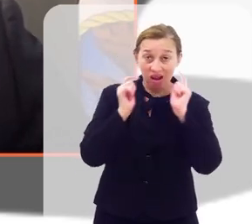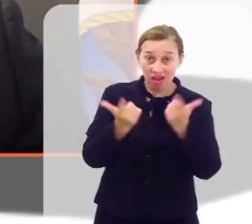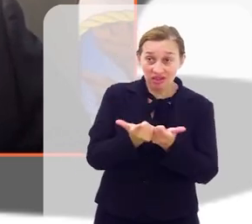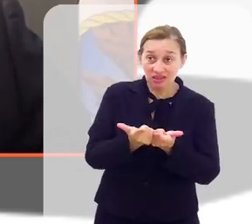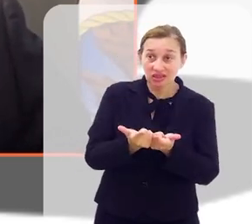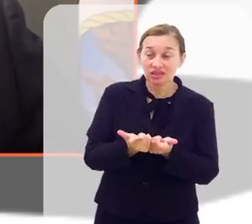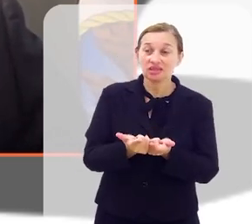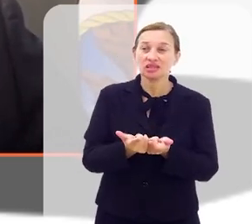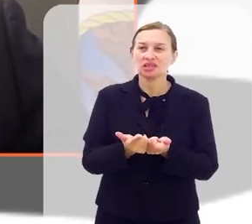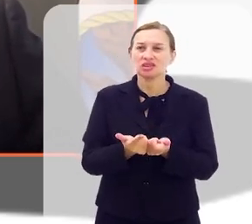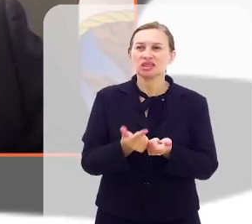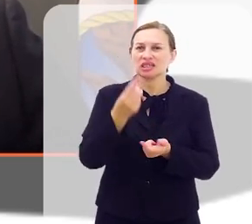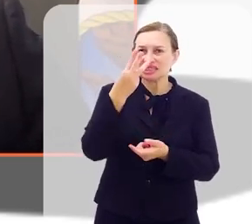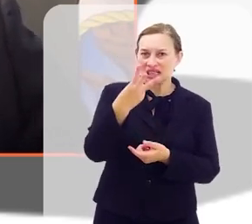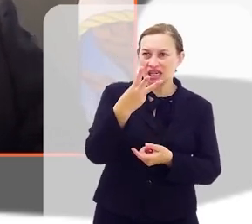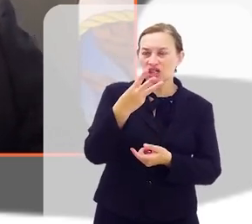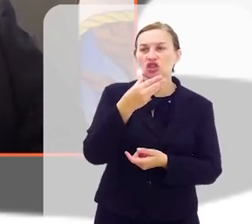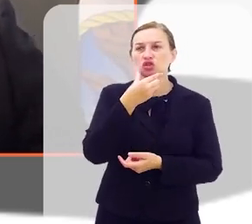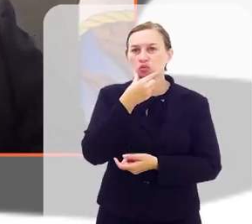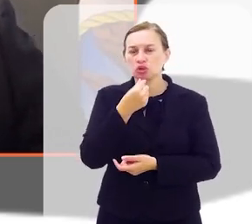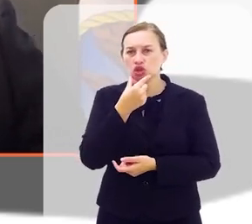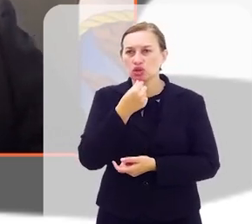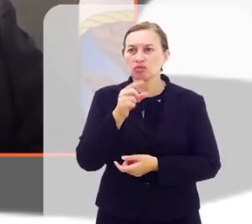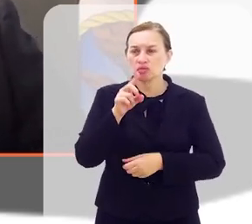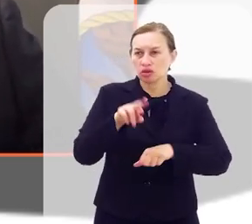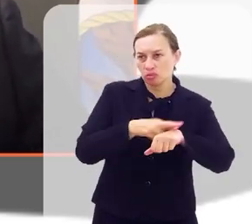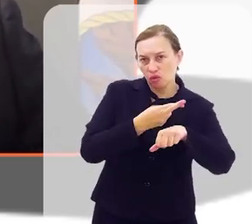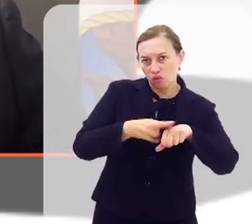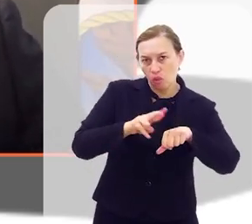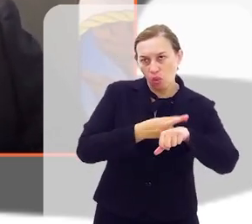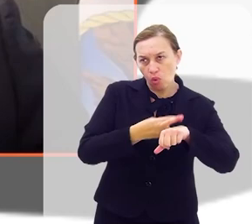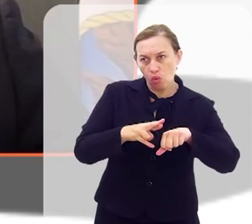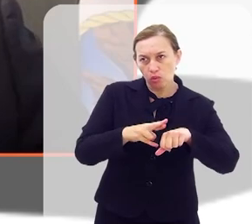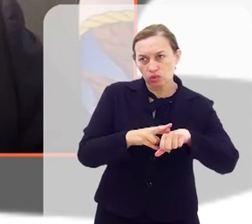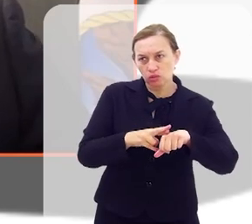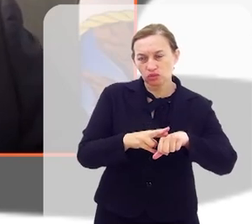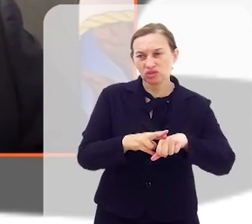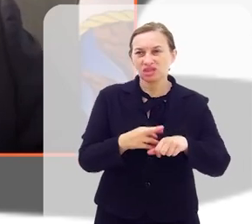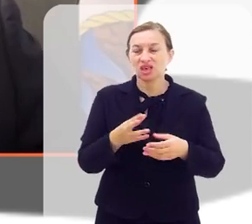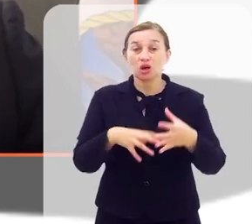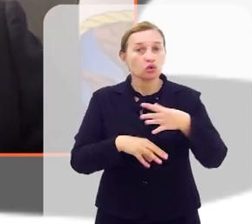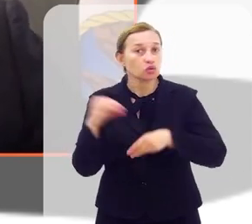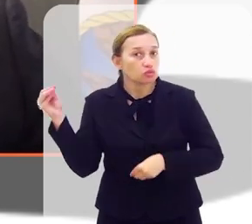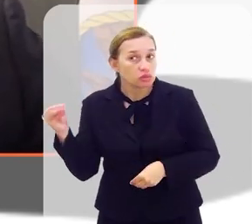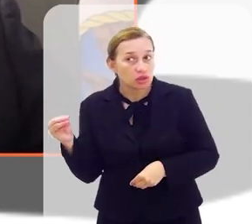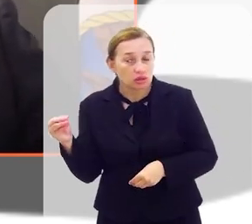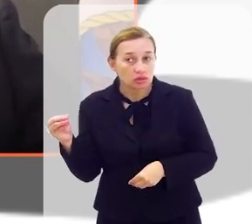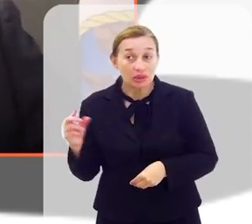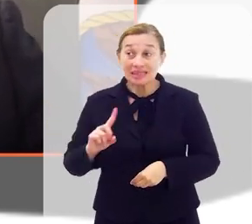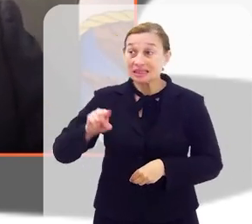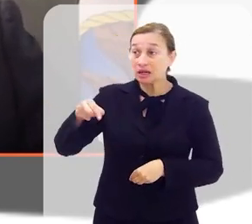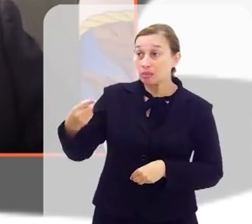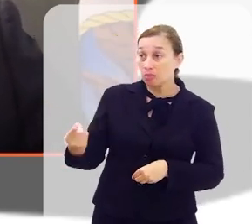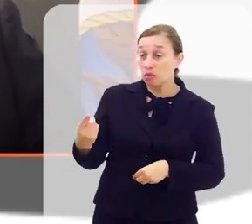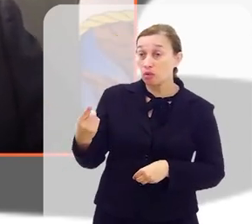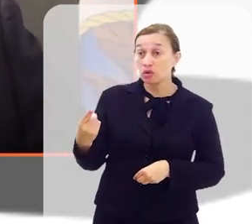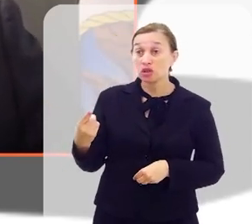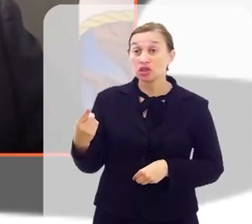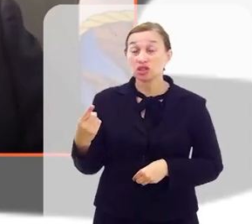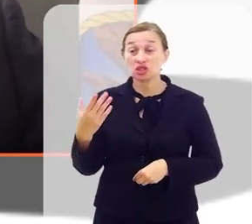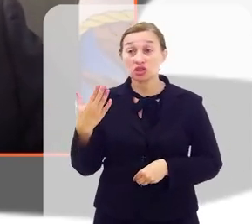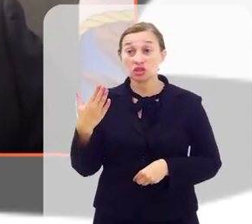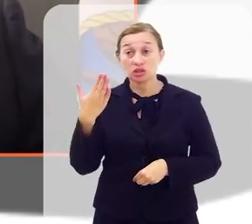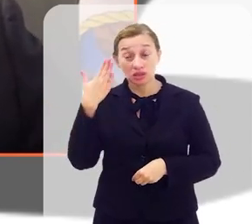da casa, daqueles três garotos lá de Belfort Rocho, que foi trágico o desaparecimento, que depois a gente veio a